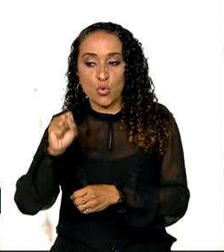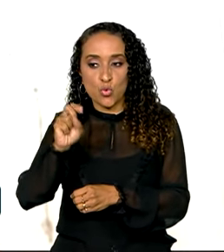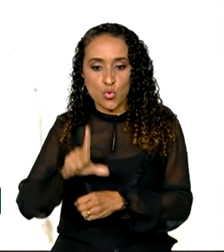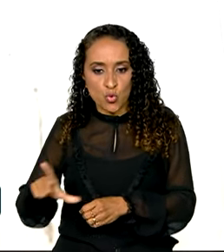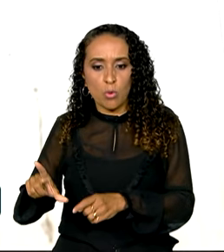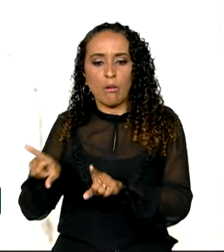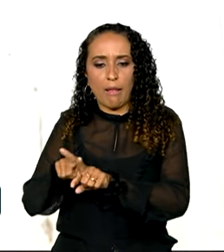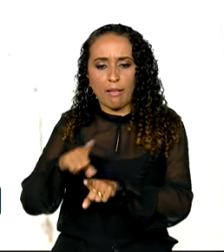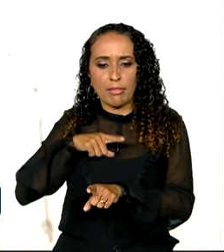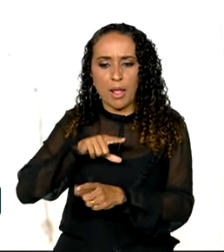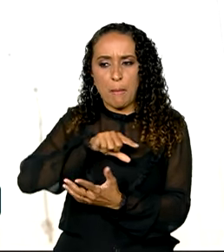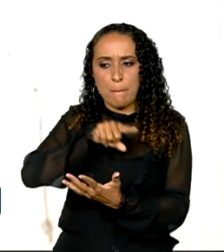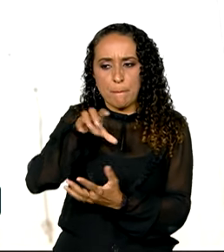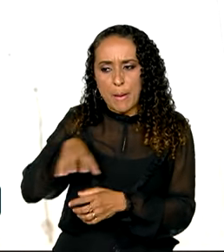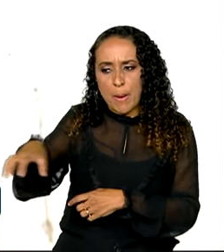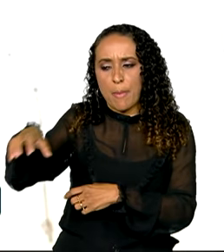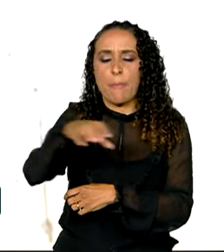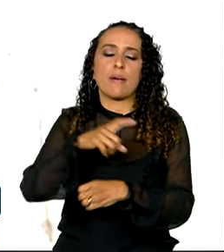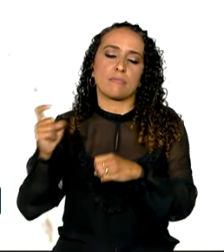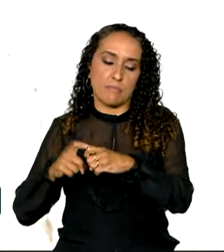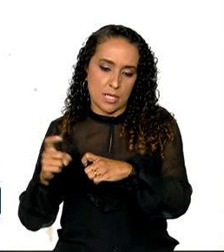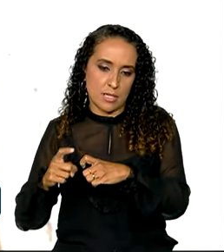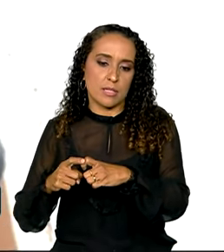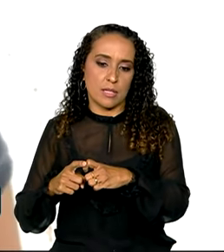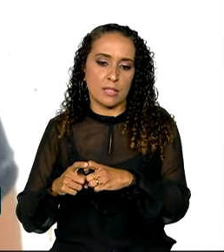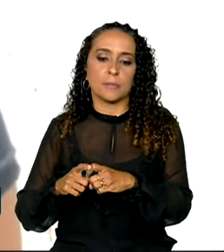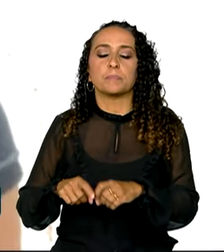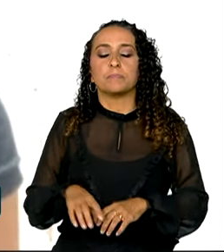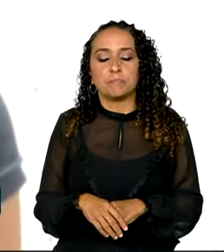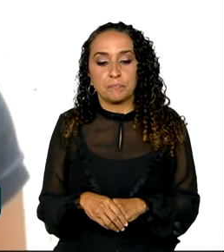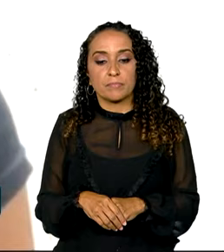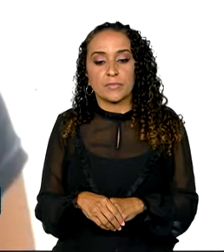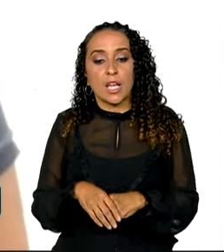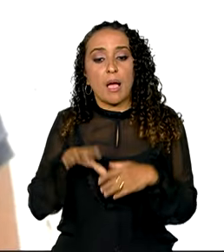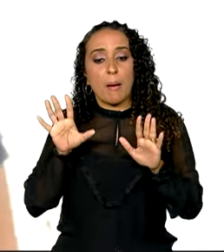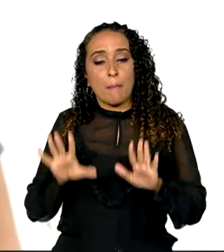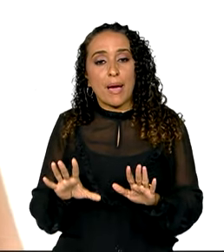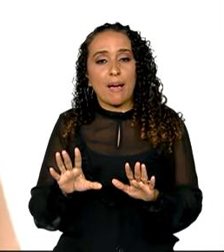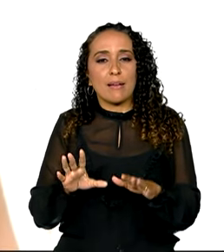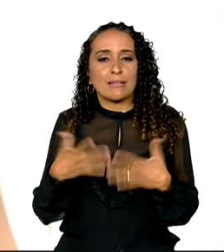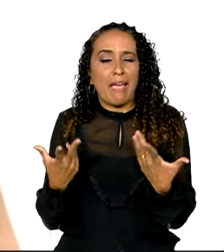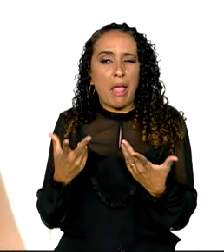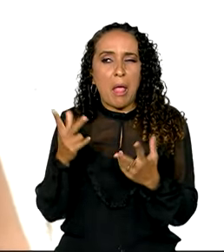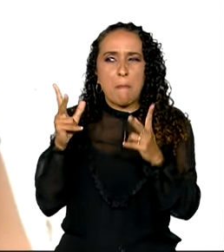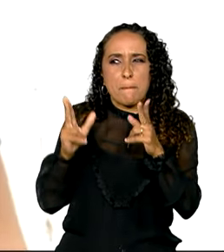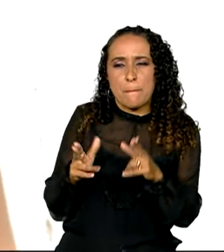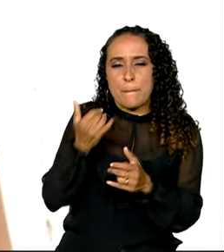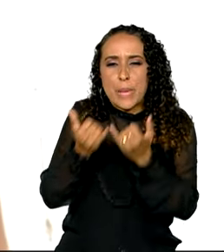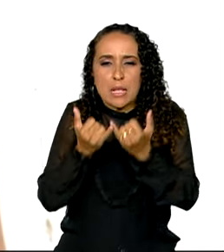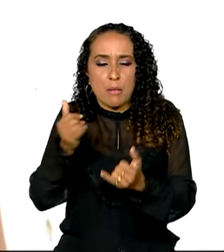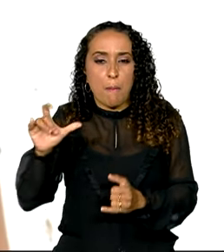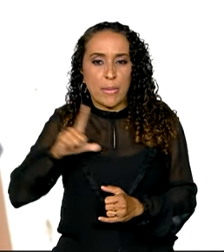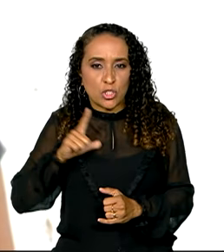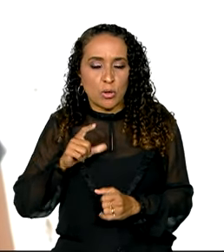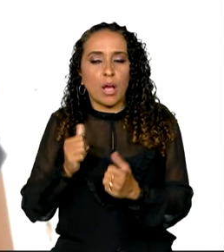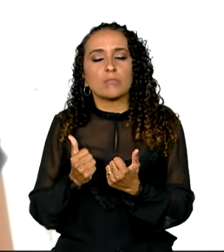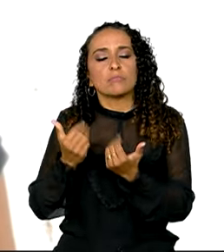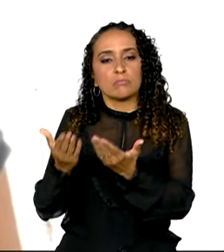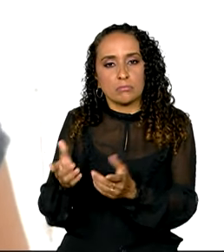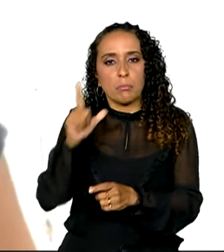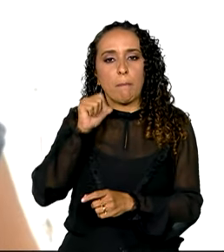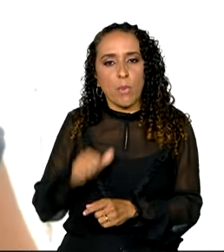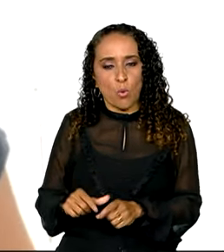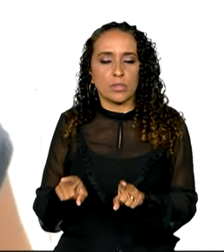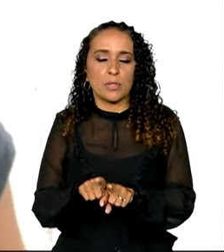campos de Medicina, que é do Itipaque. Só que é como se fosse particular ela também, então ela oferece bolsa de estudo.